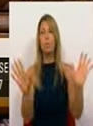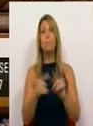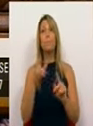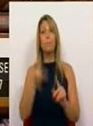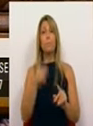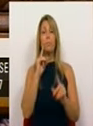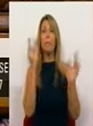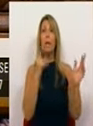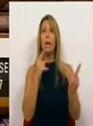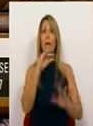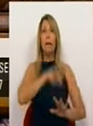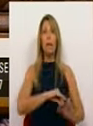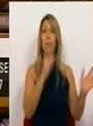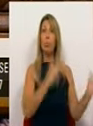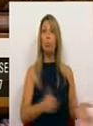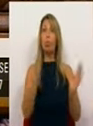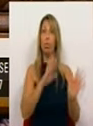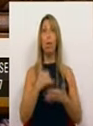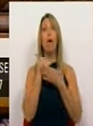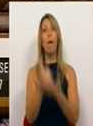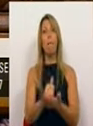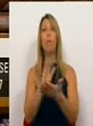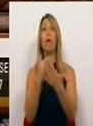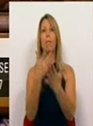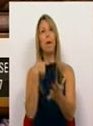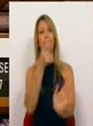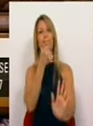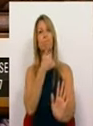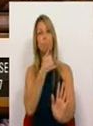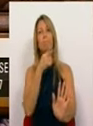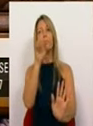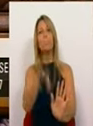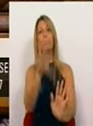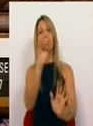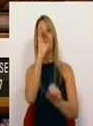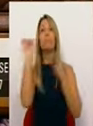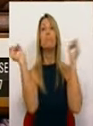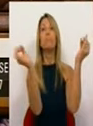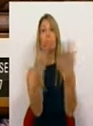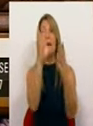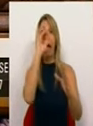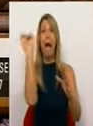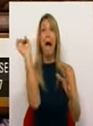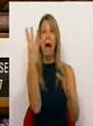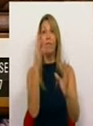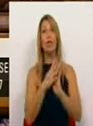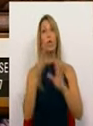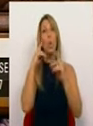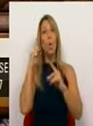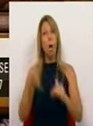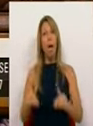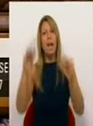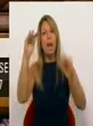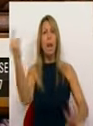dos produtores que optem pela reflorestação de áreas ardidas com espécies de crescimento lento. E acompanhamos as